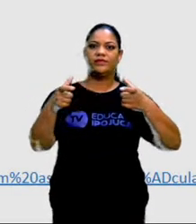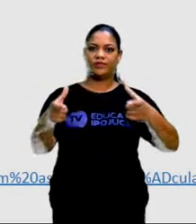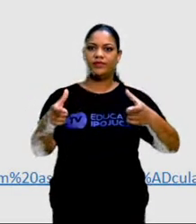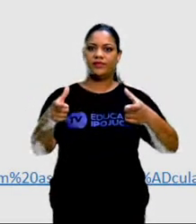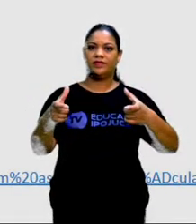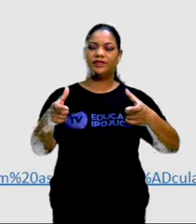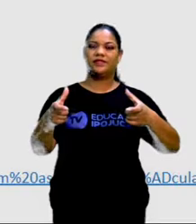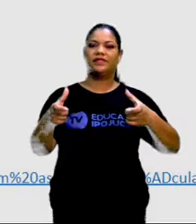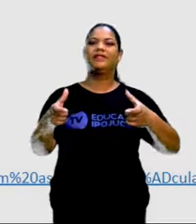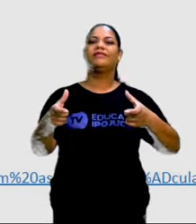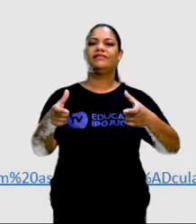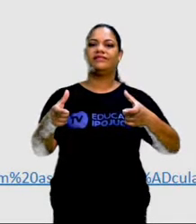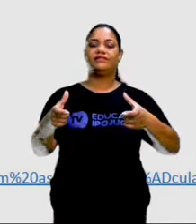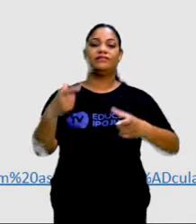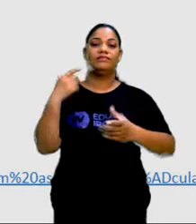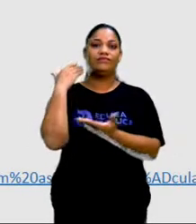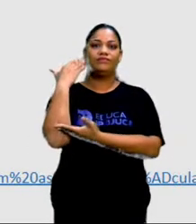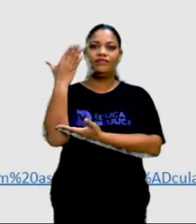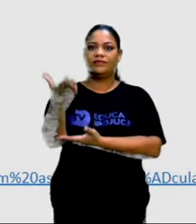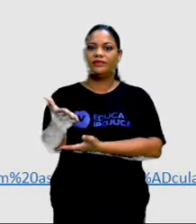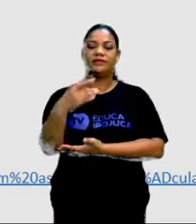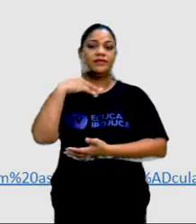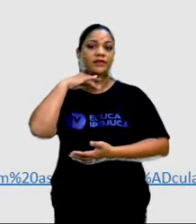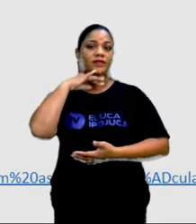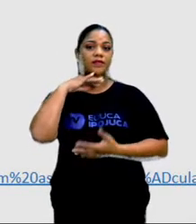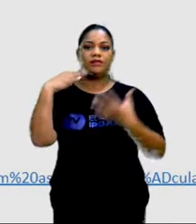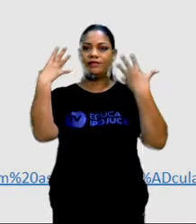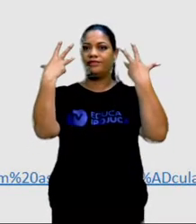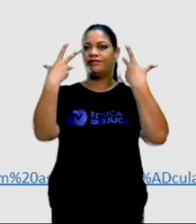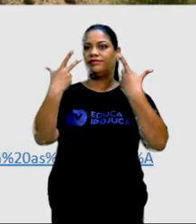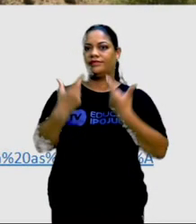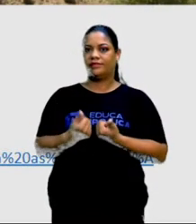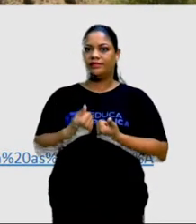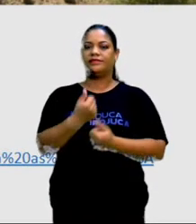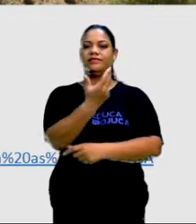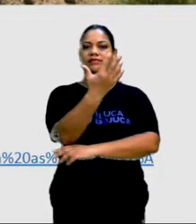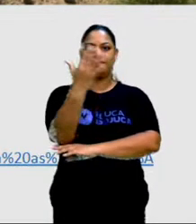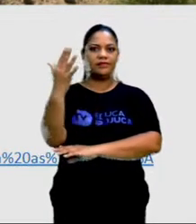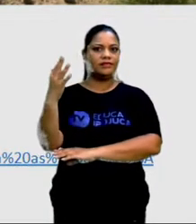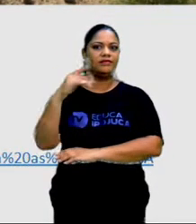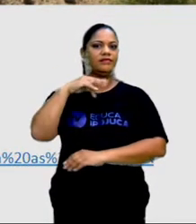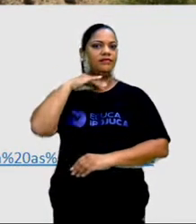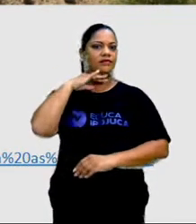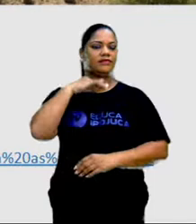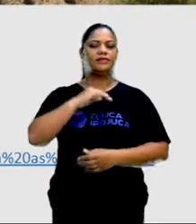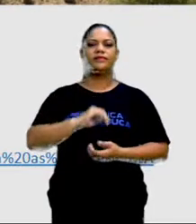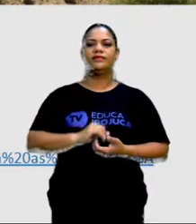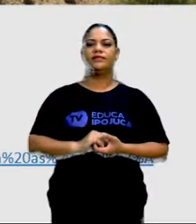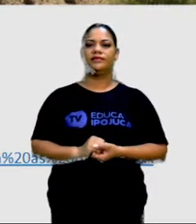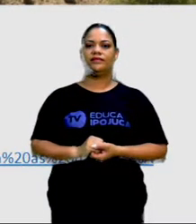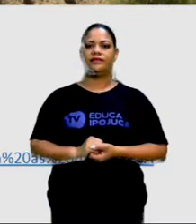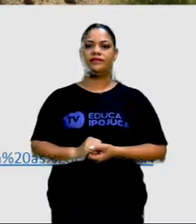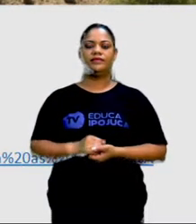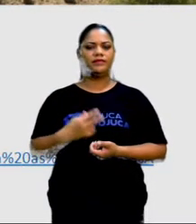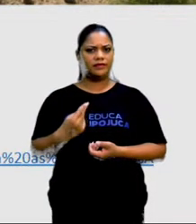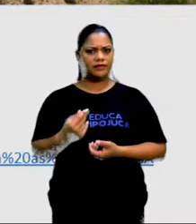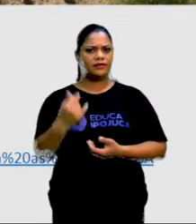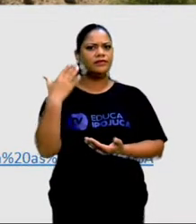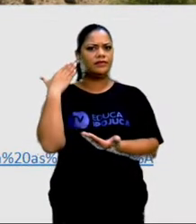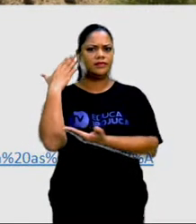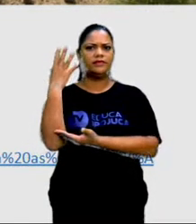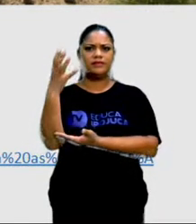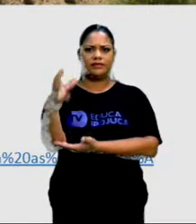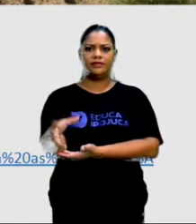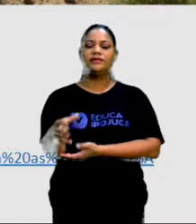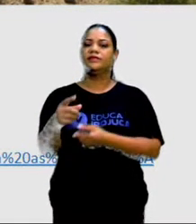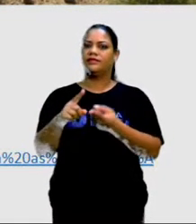E isso também prejudica muito a natureza, né? Essa desmatação. Seguido do desmatamento, também tem o